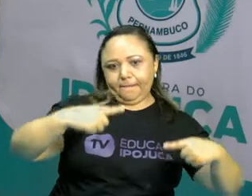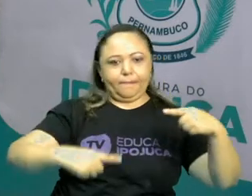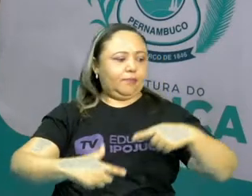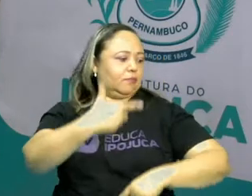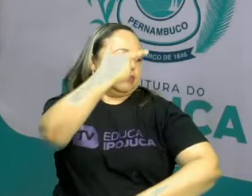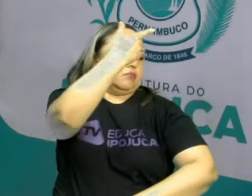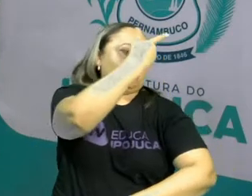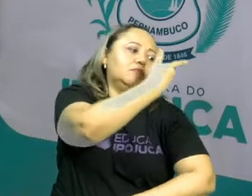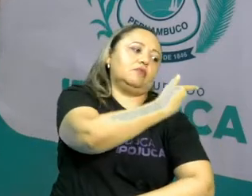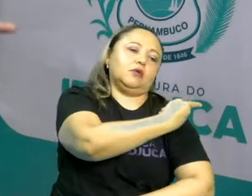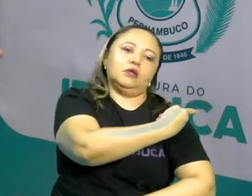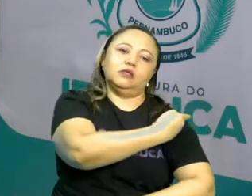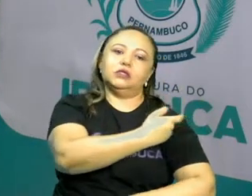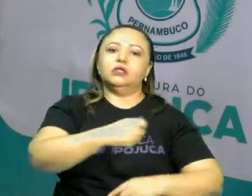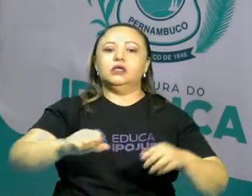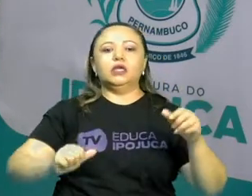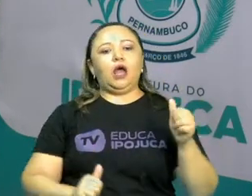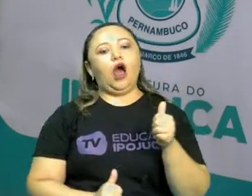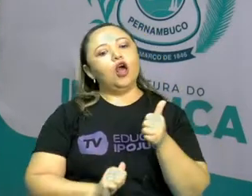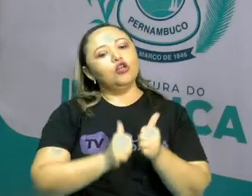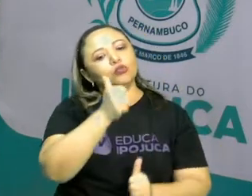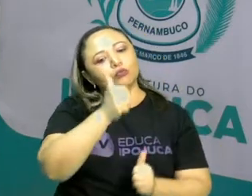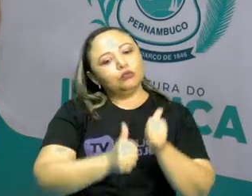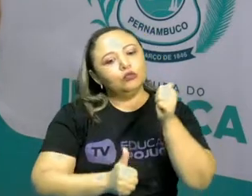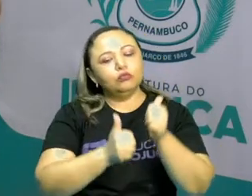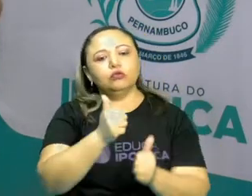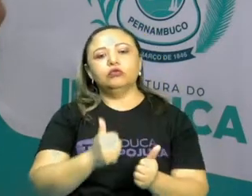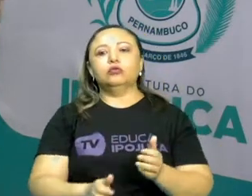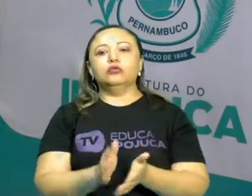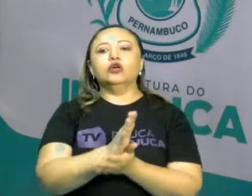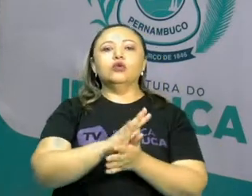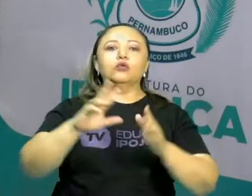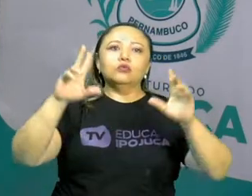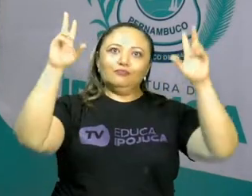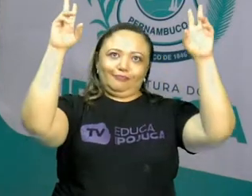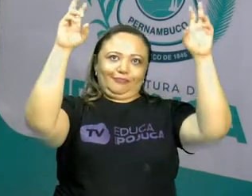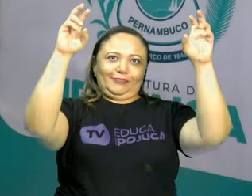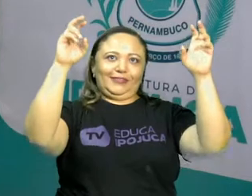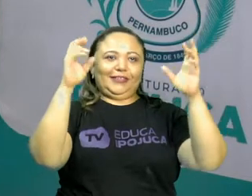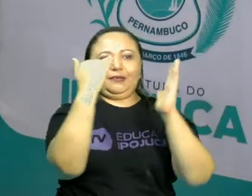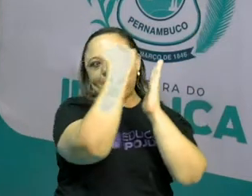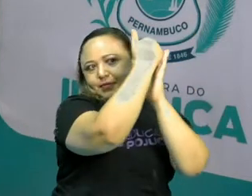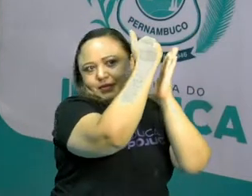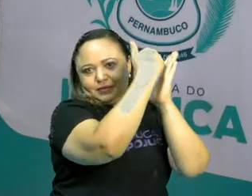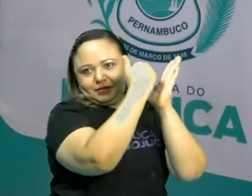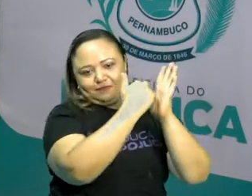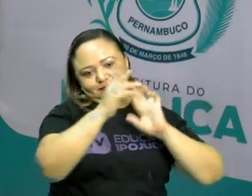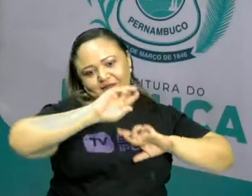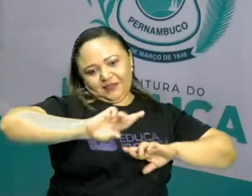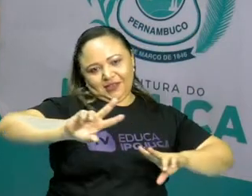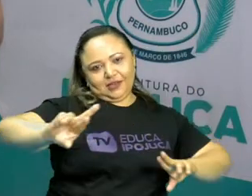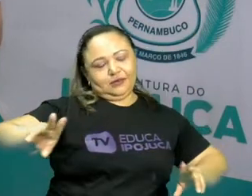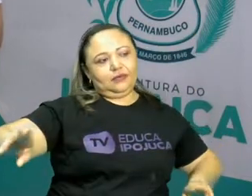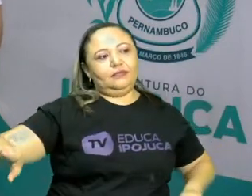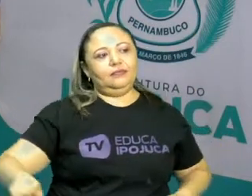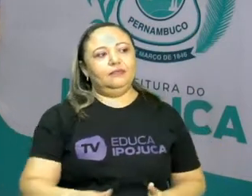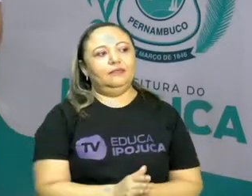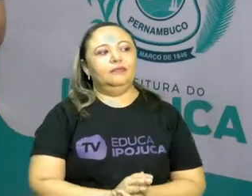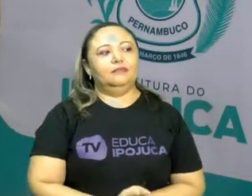charges também que falam sobre futebol, ok? Então os temas são os mais variados, certo?